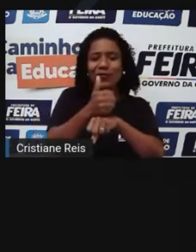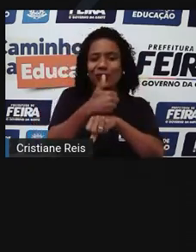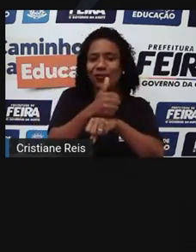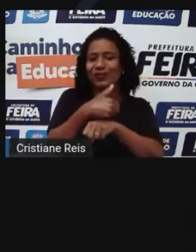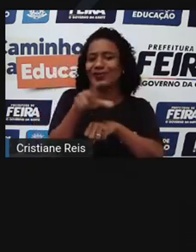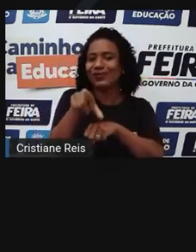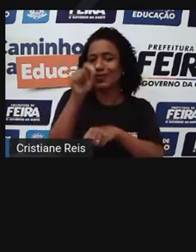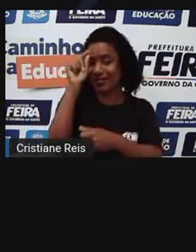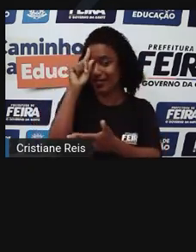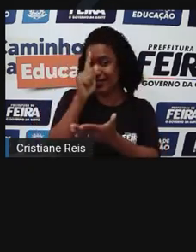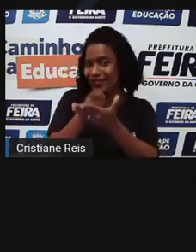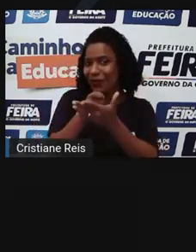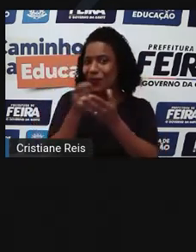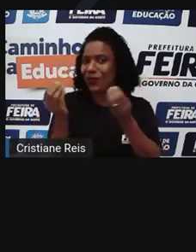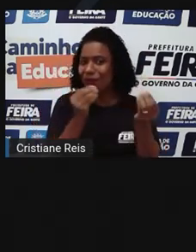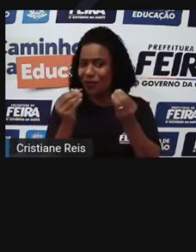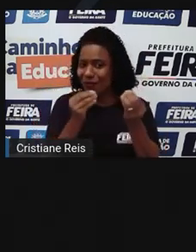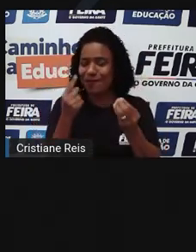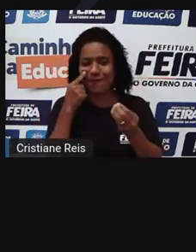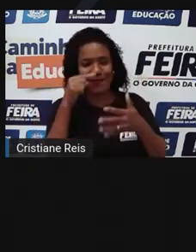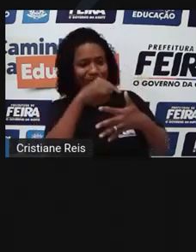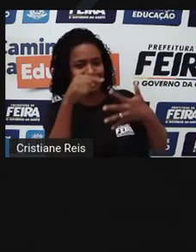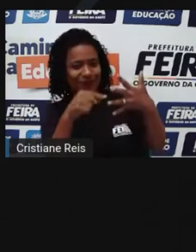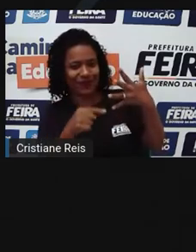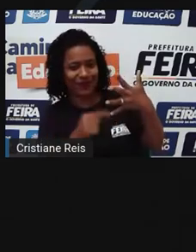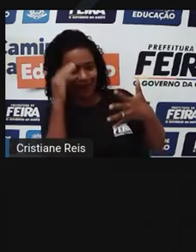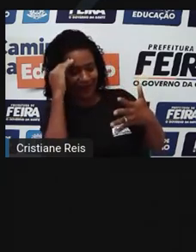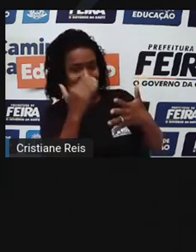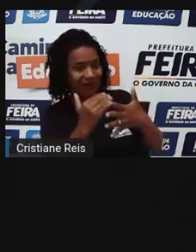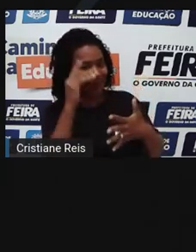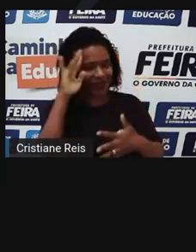a sua cara. Siga esses passos e pense bem.